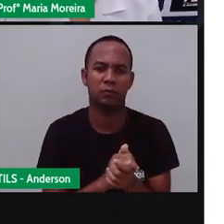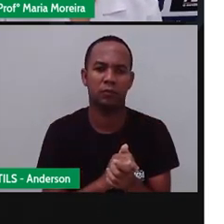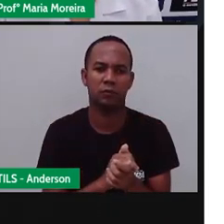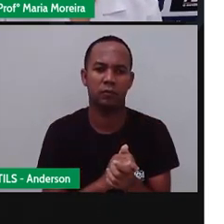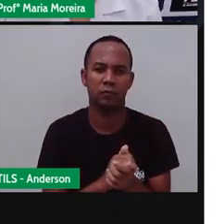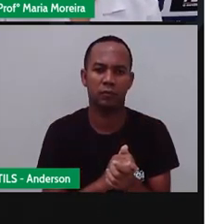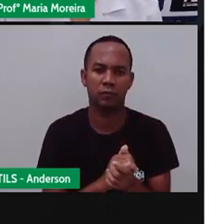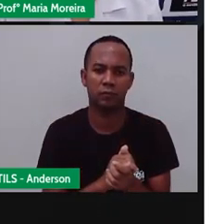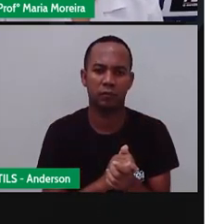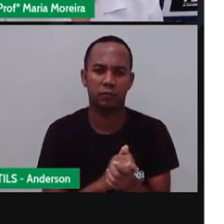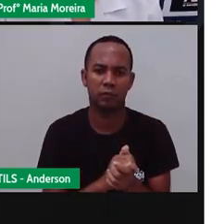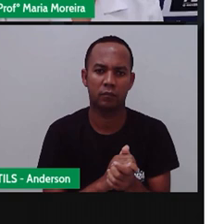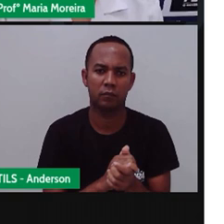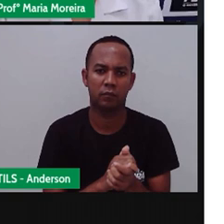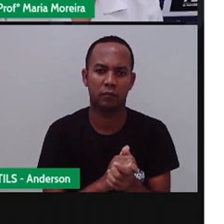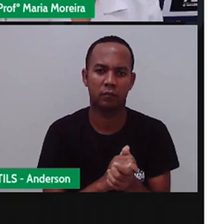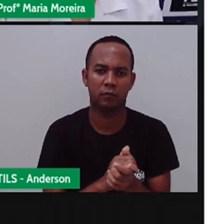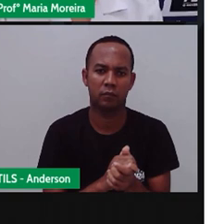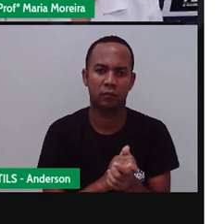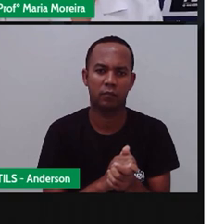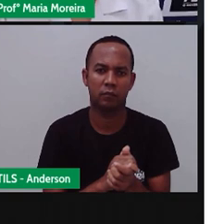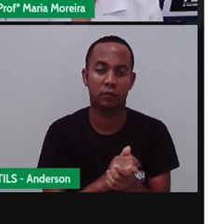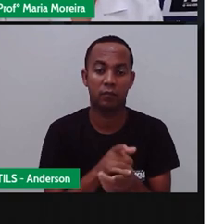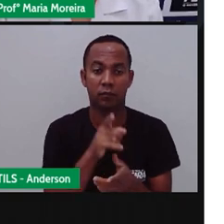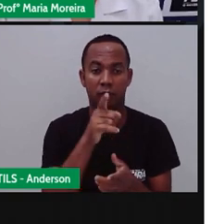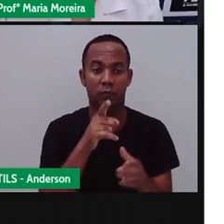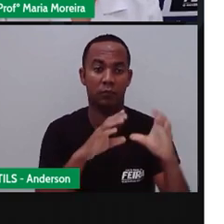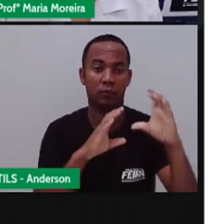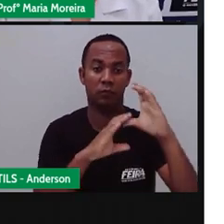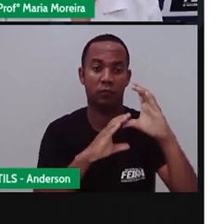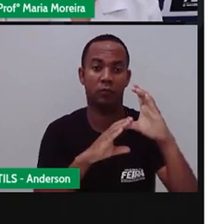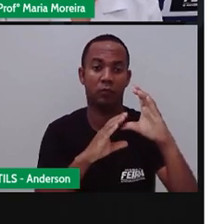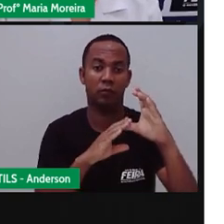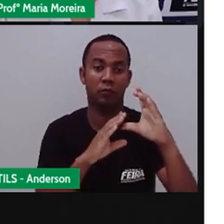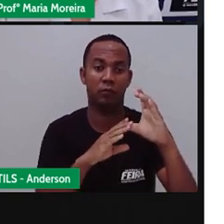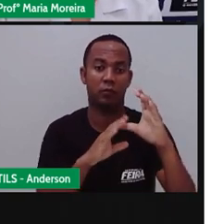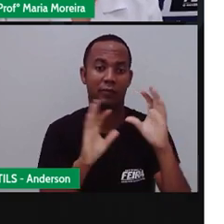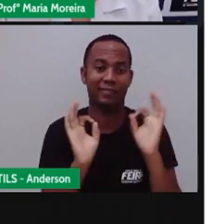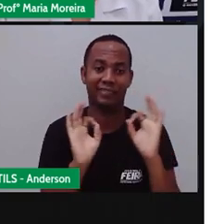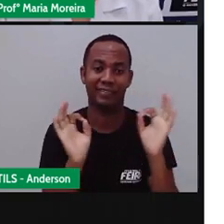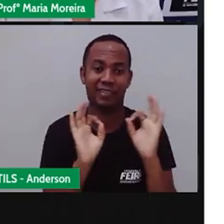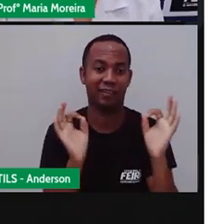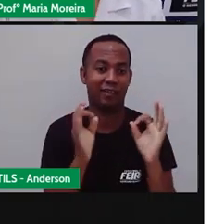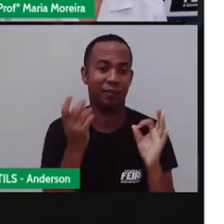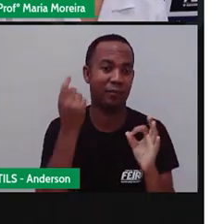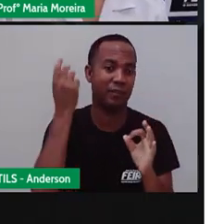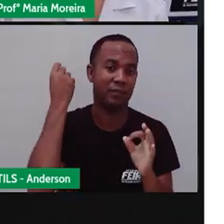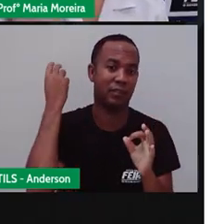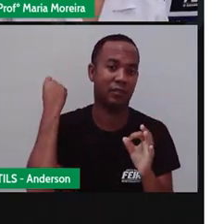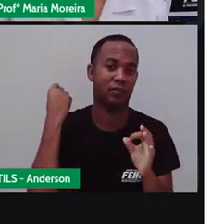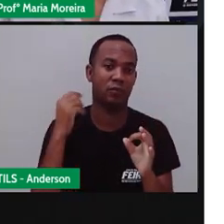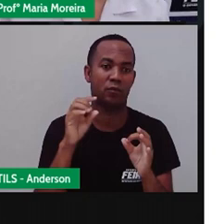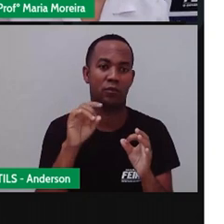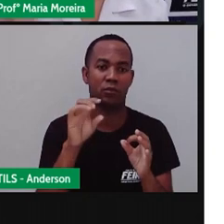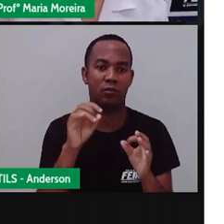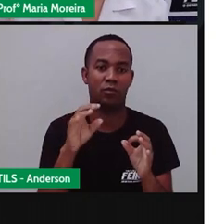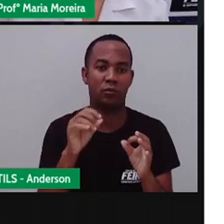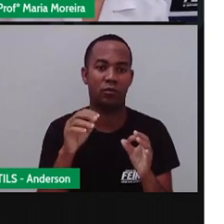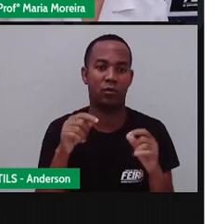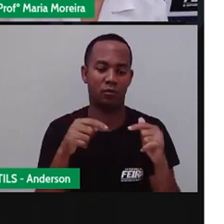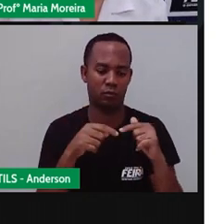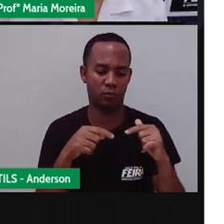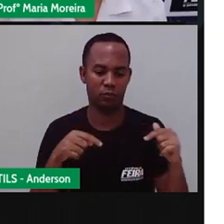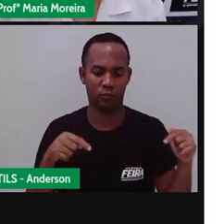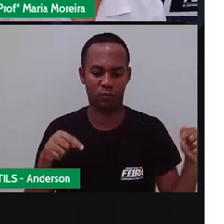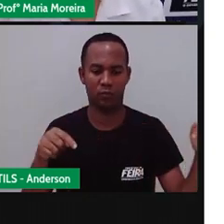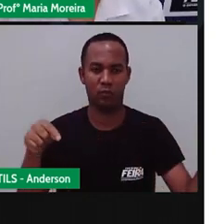maioria de vocês aí. Essa, o Shopping aqui, né? Ele não existia. Aqui era um outro terreno que existiam